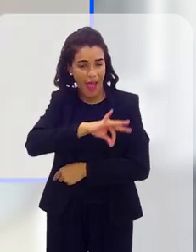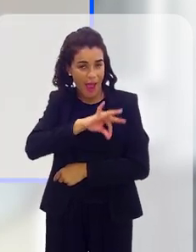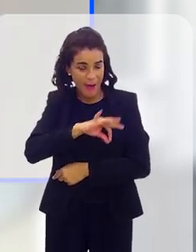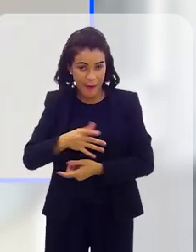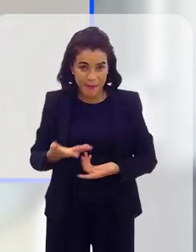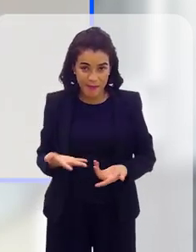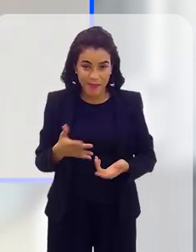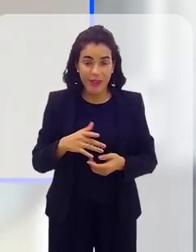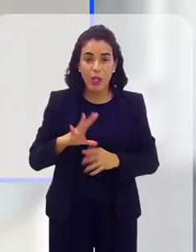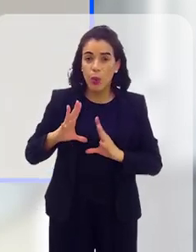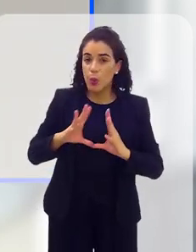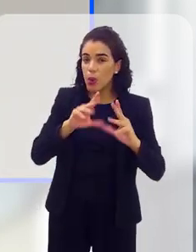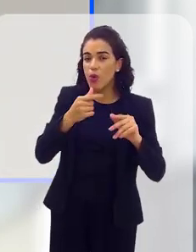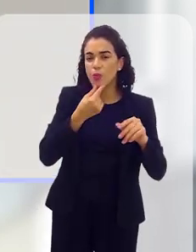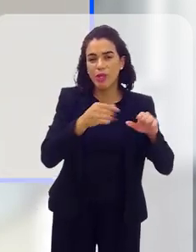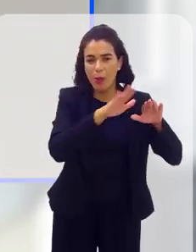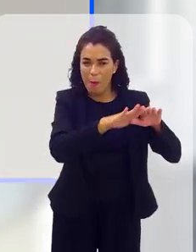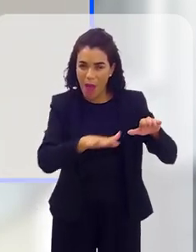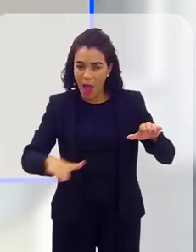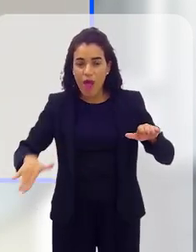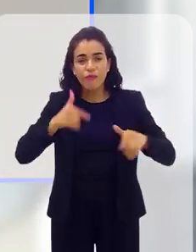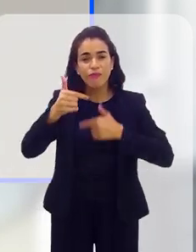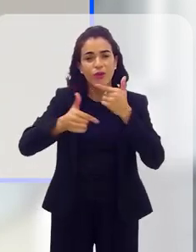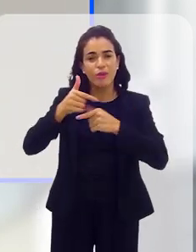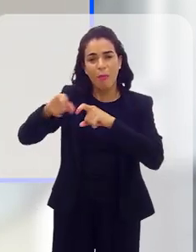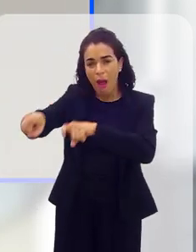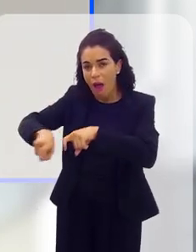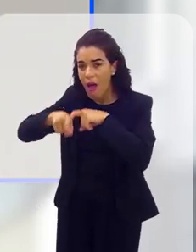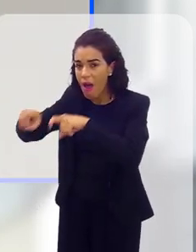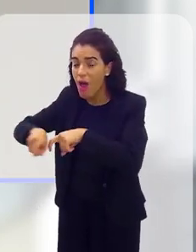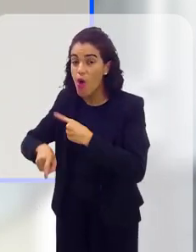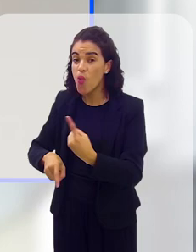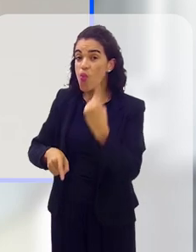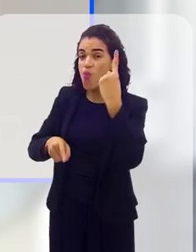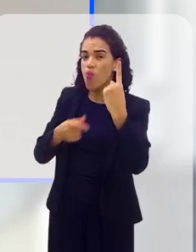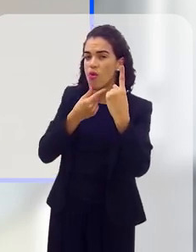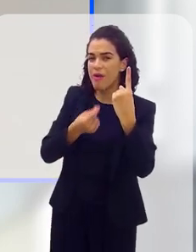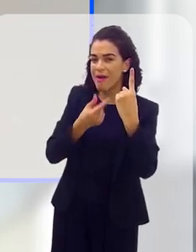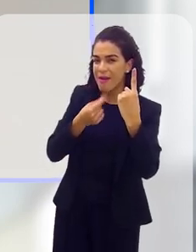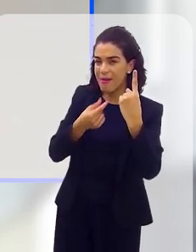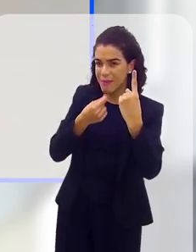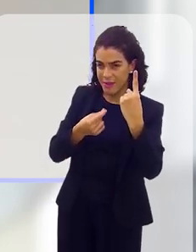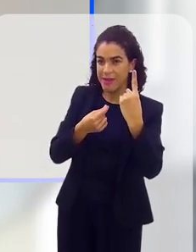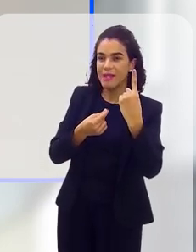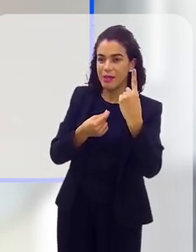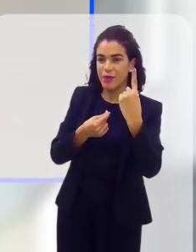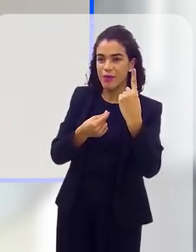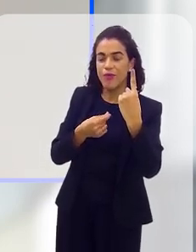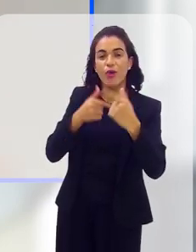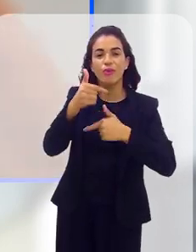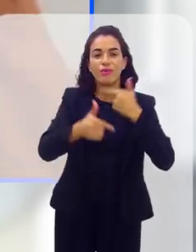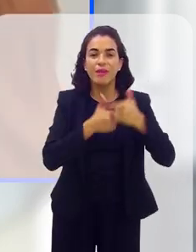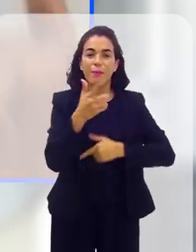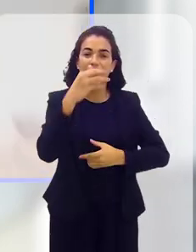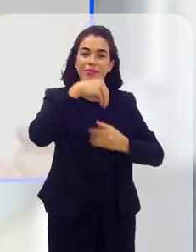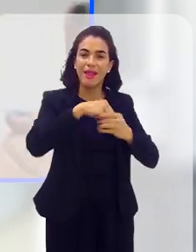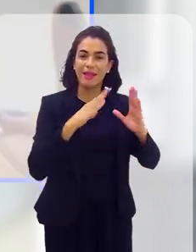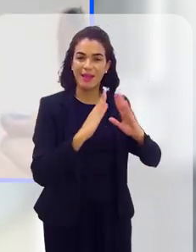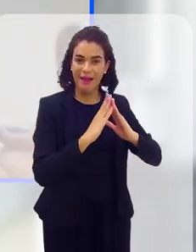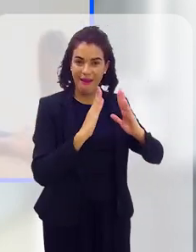salário. Então, todos os meninos foram para a lida no âmbito rural, e um deles ficou